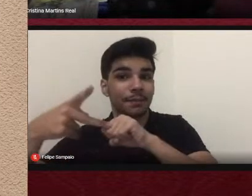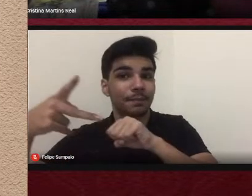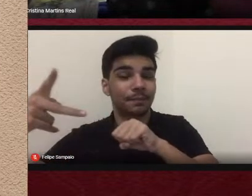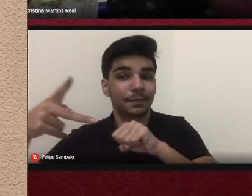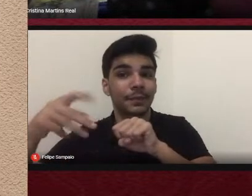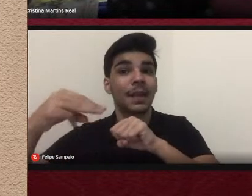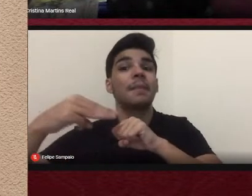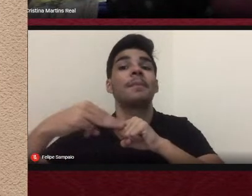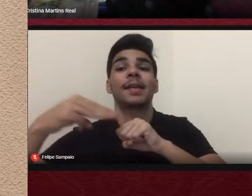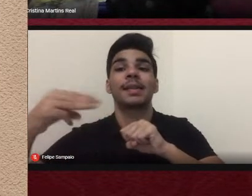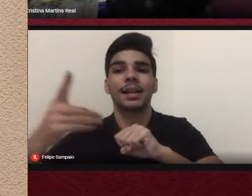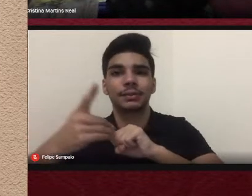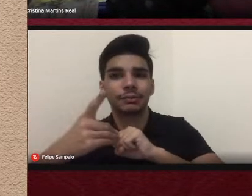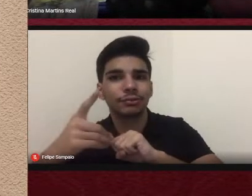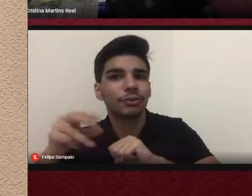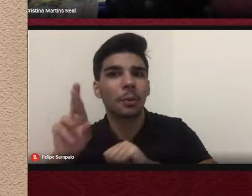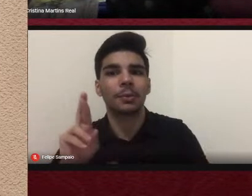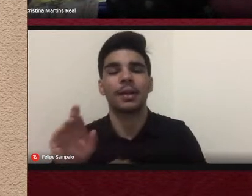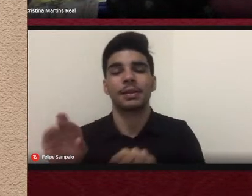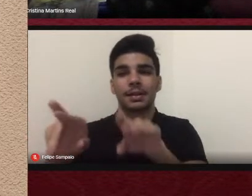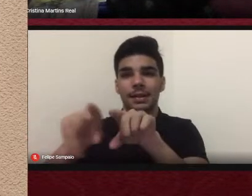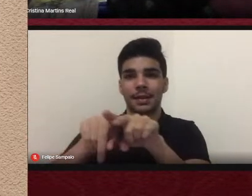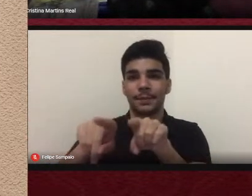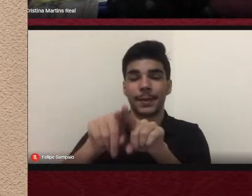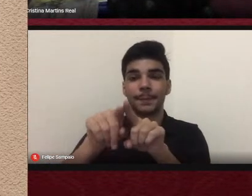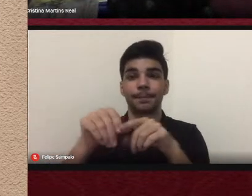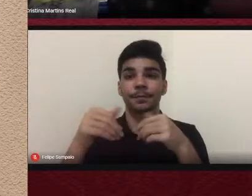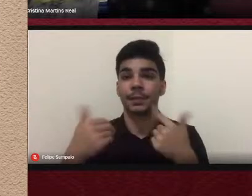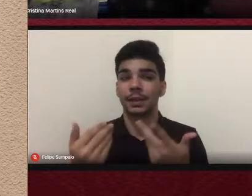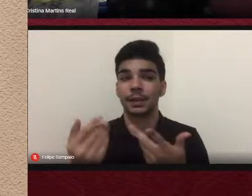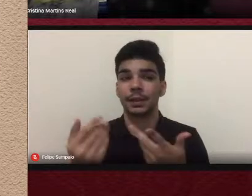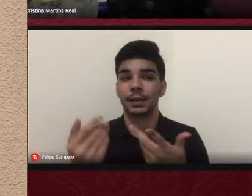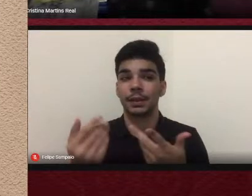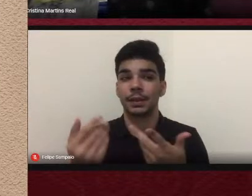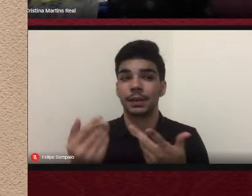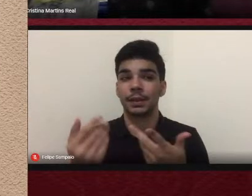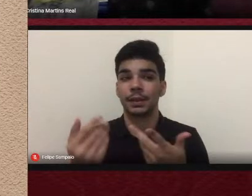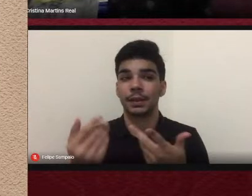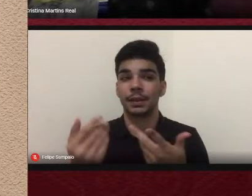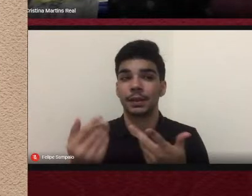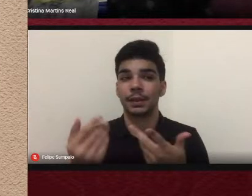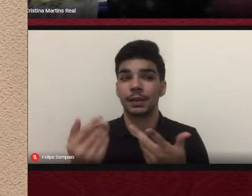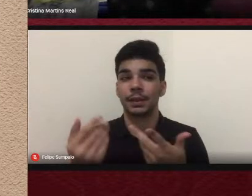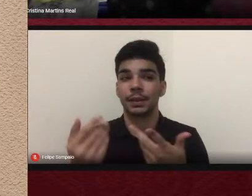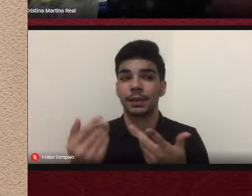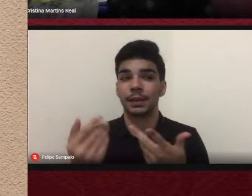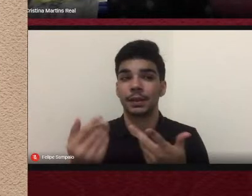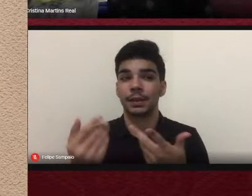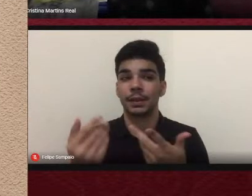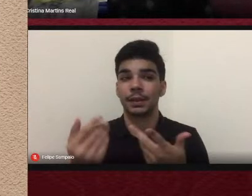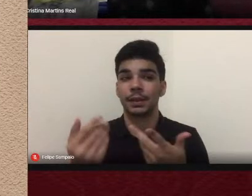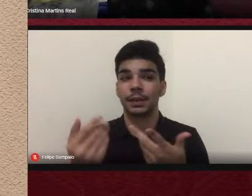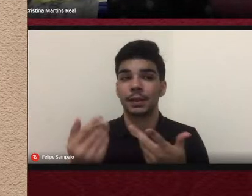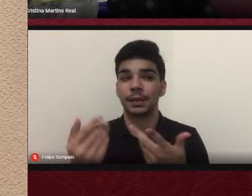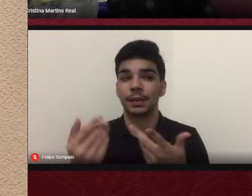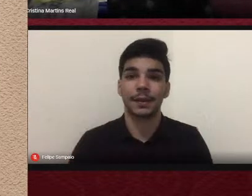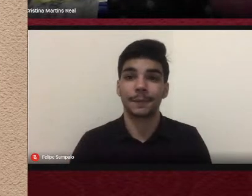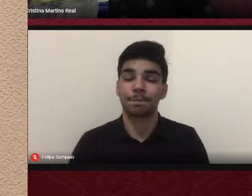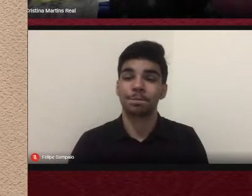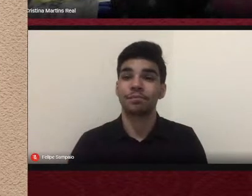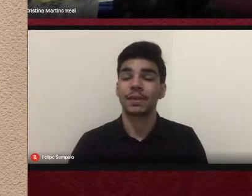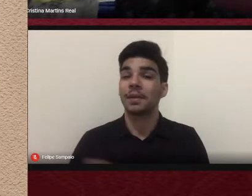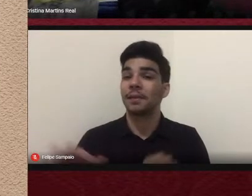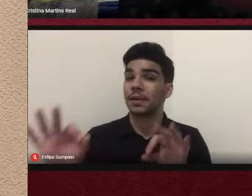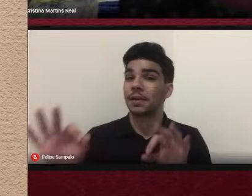doutorandos. Então, nós fizemos essa memória científica. Ela foi organizada,